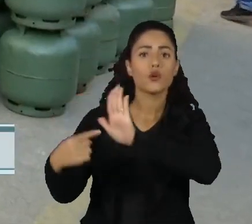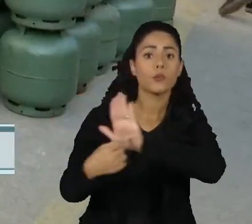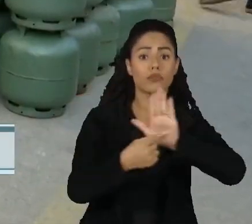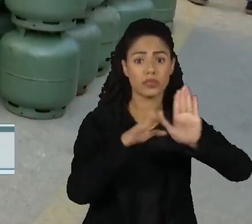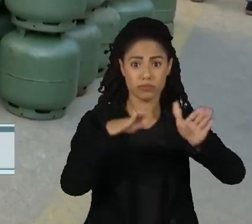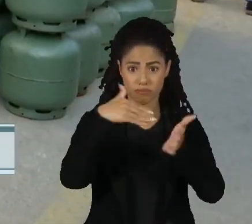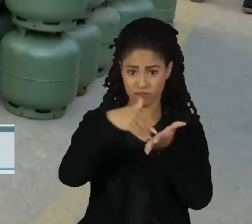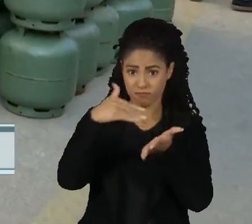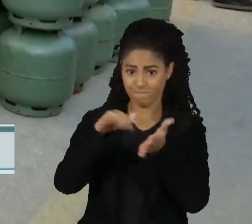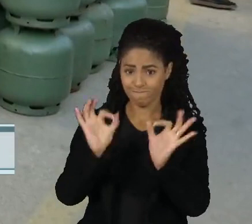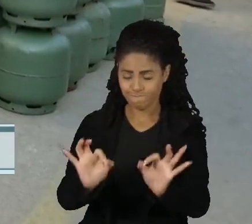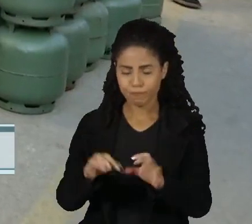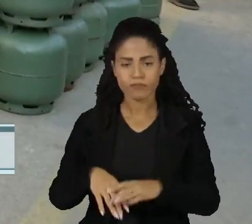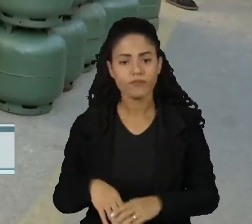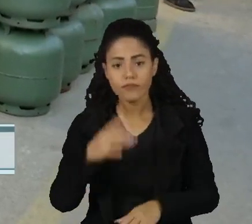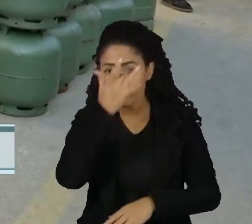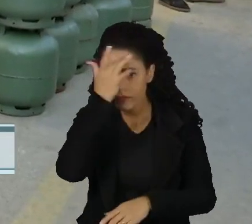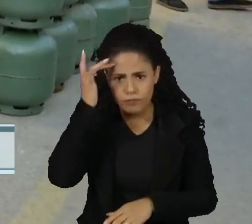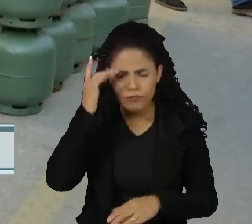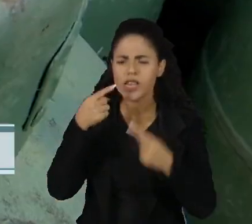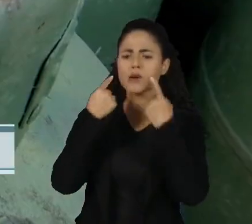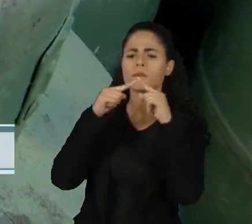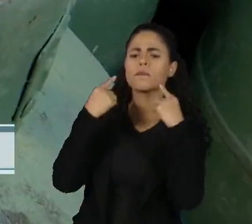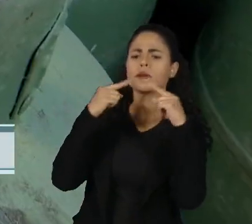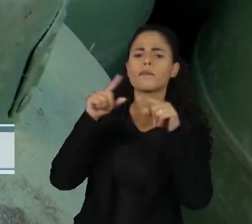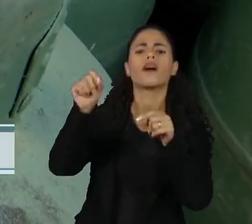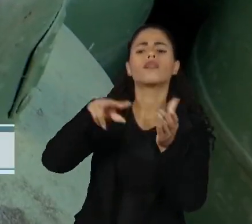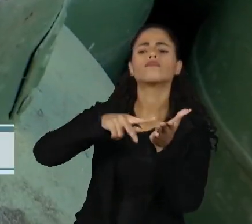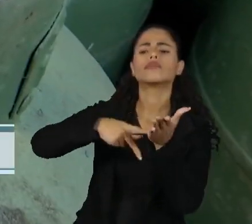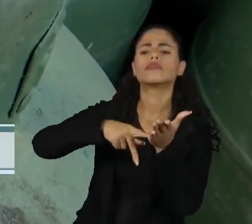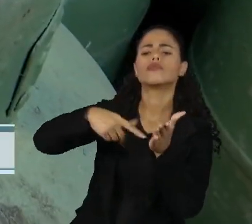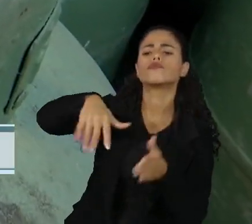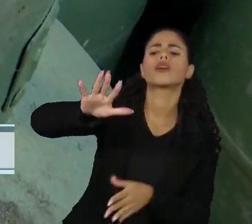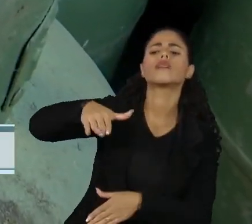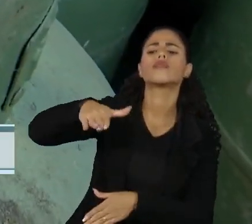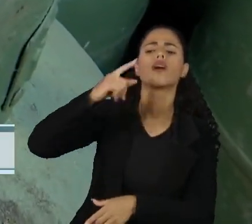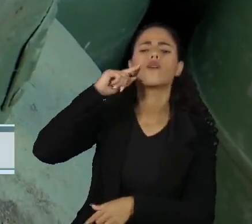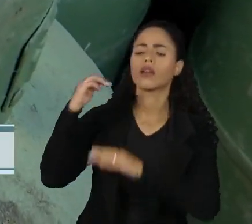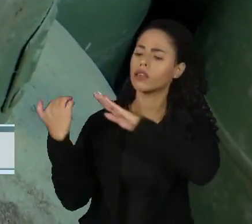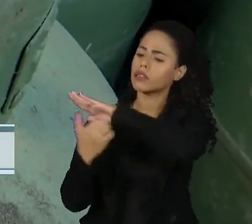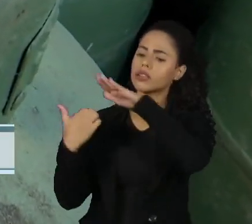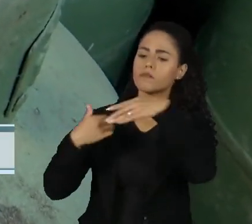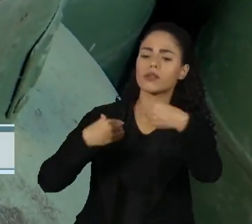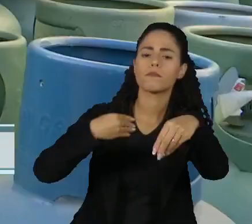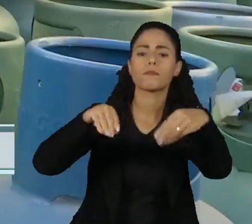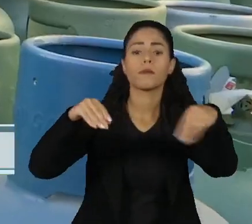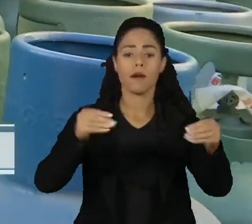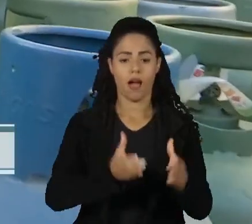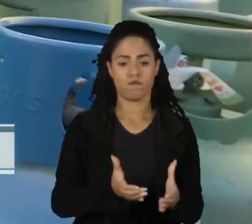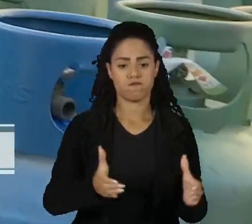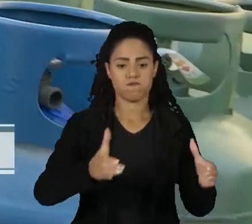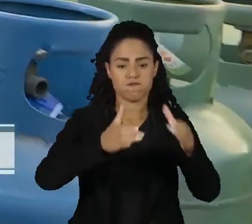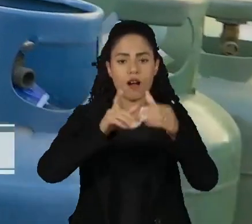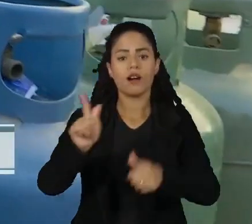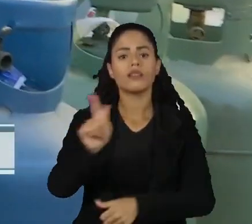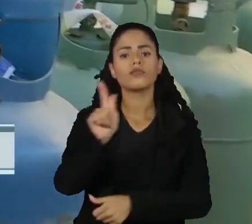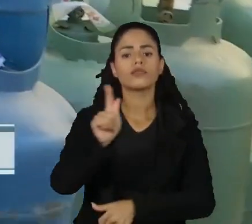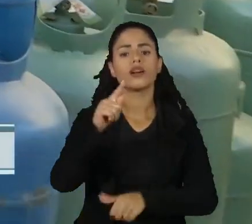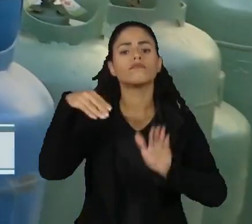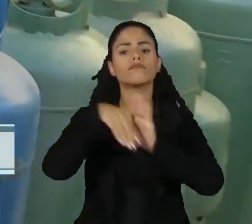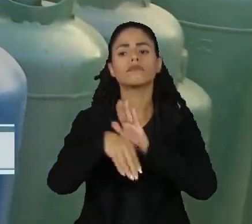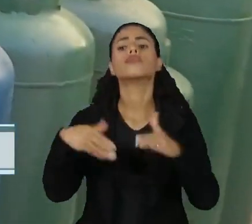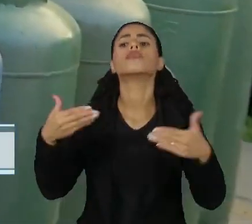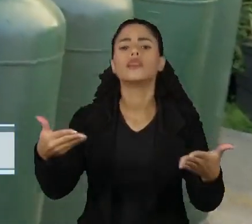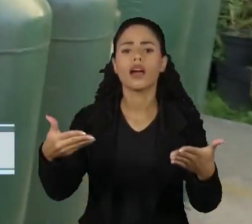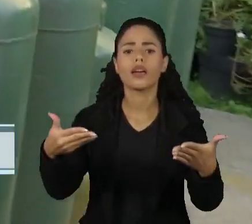A Secretaria Nacional do Consumidor questionou o Sindicato Nacional das Empresas Distribuidoras de Gás sobre a redução de